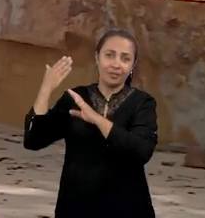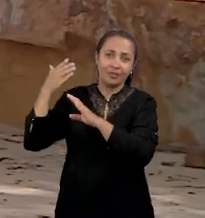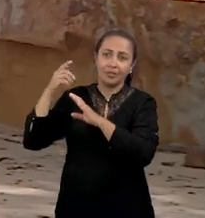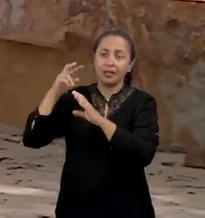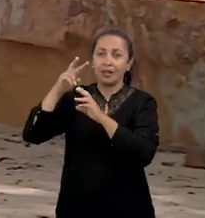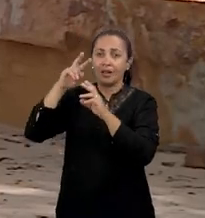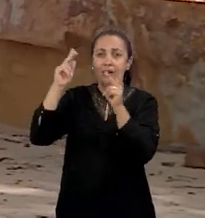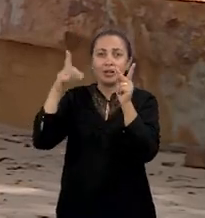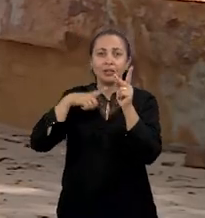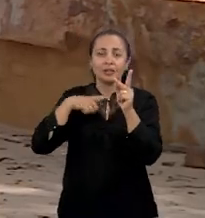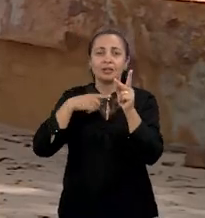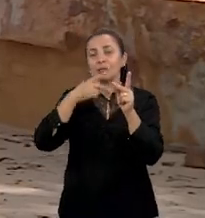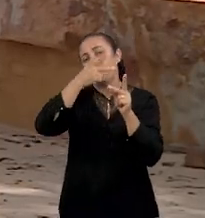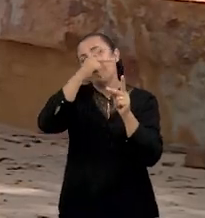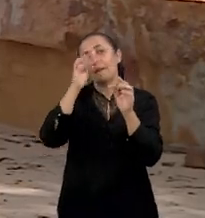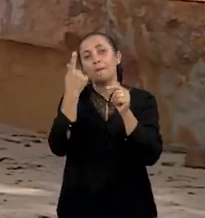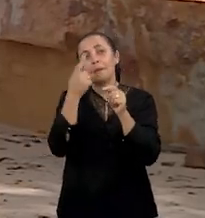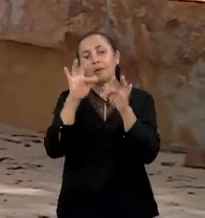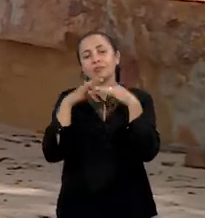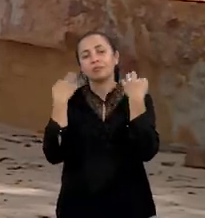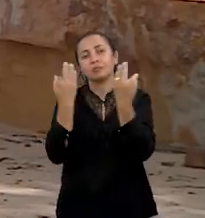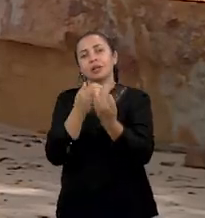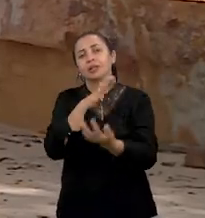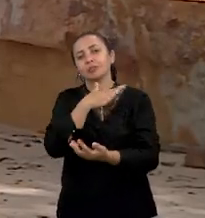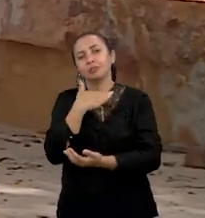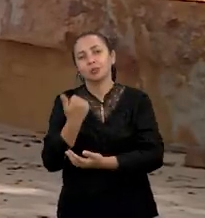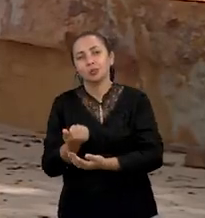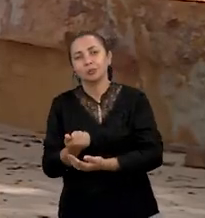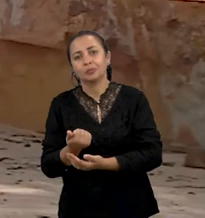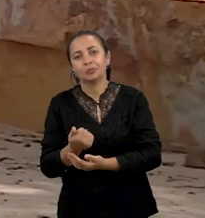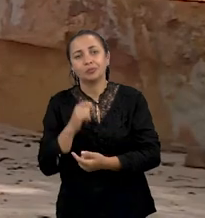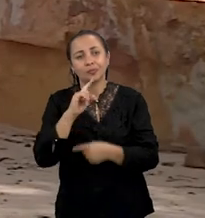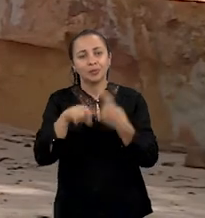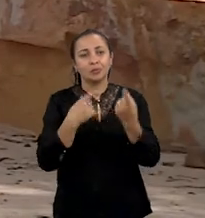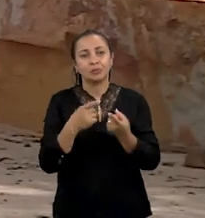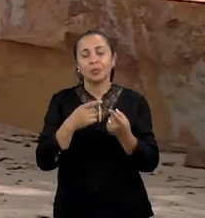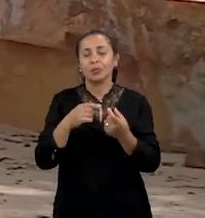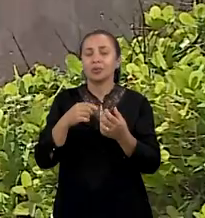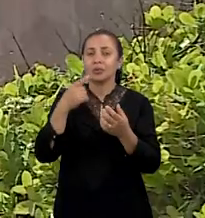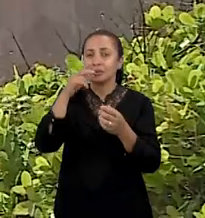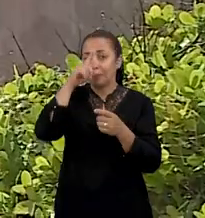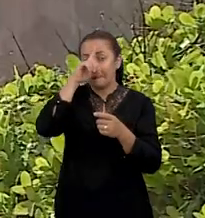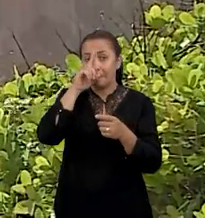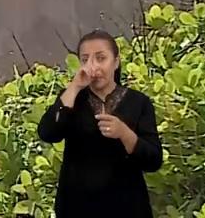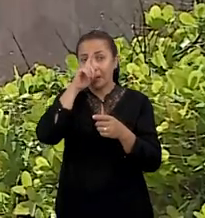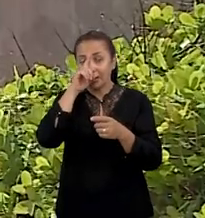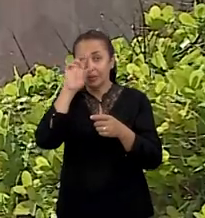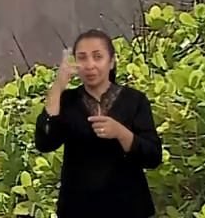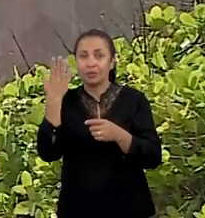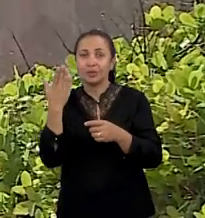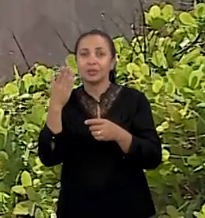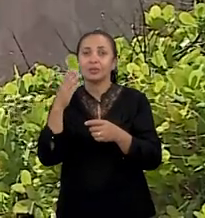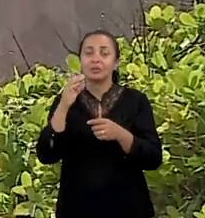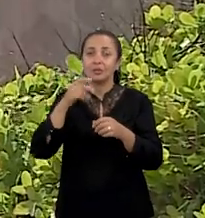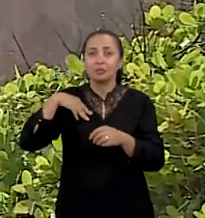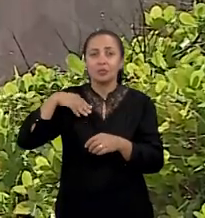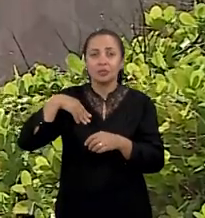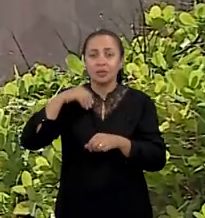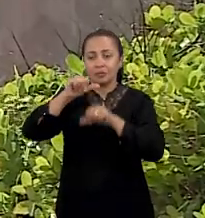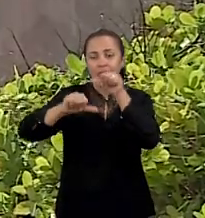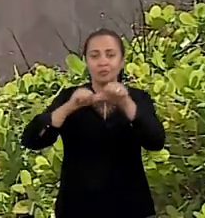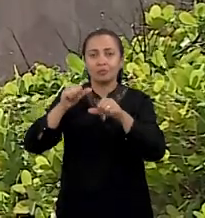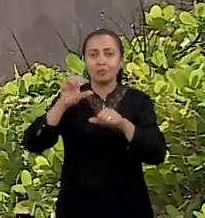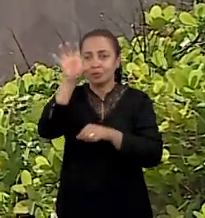que vitimou uma família. Após essa tragédia, o Ministério do Desenvolvimento Regional